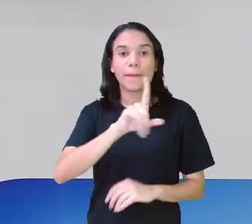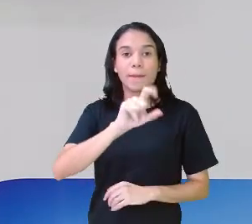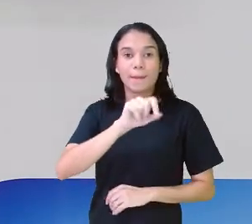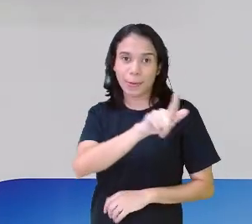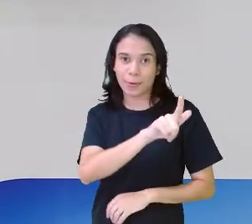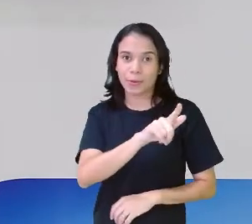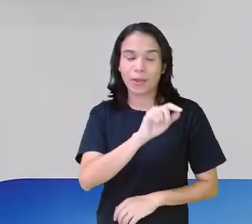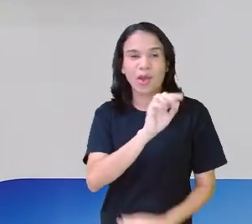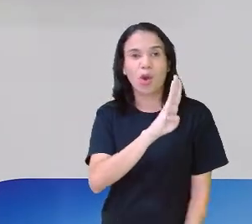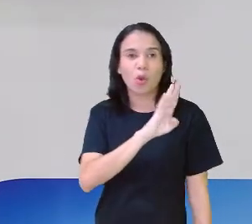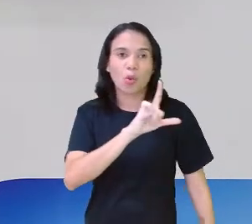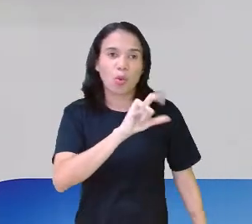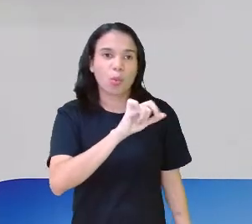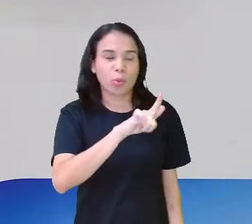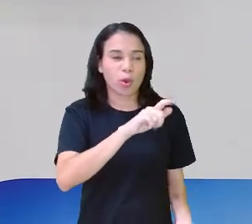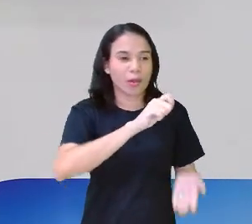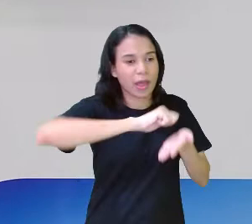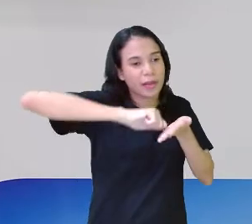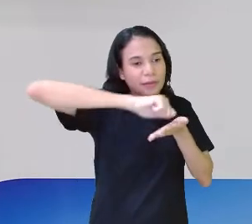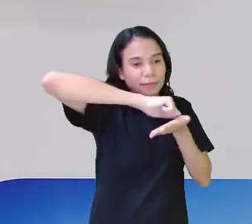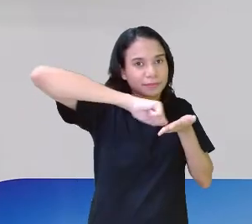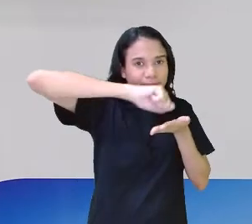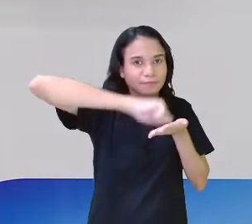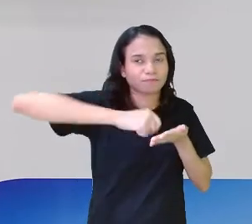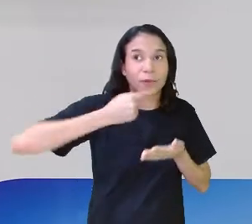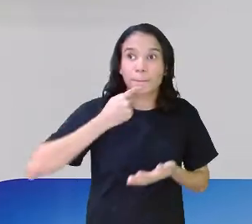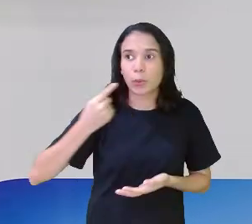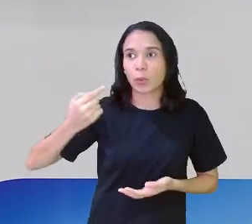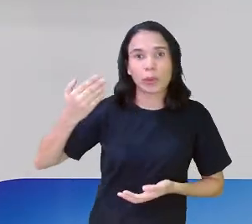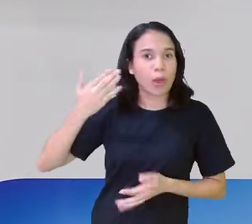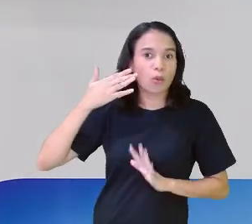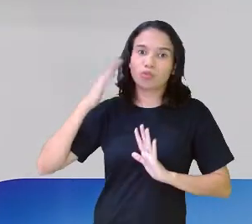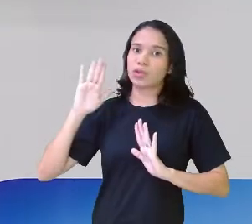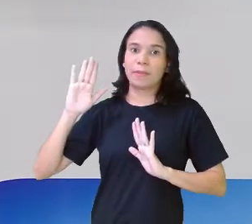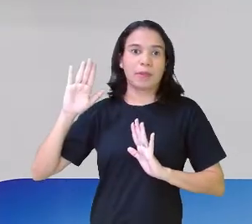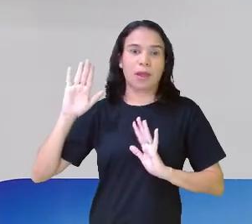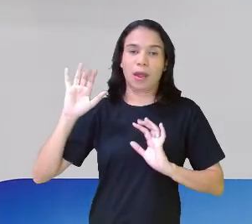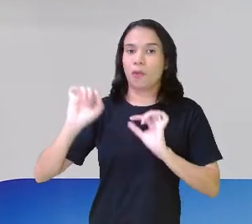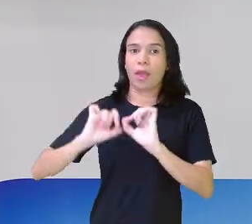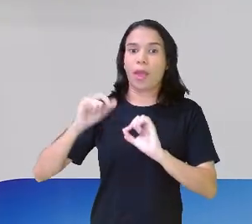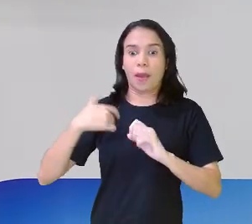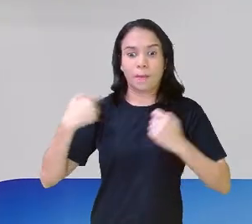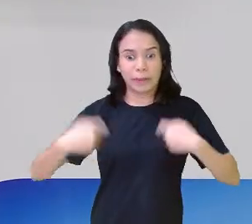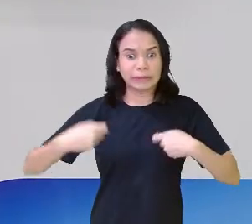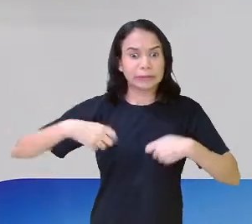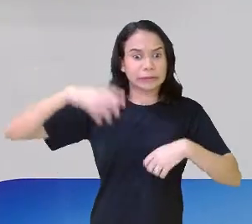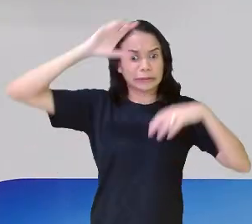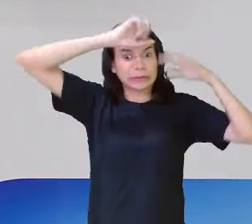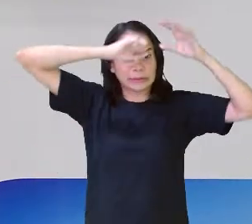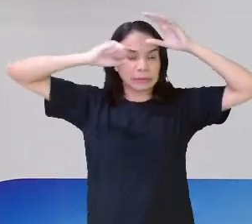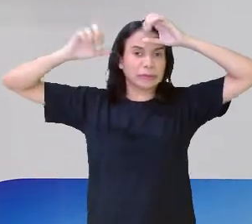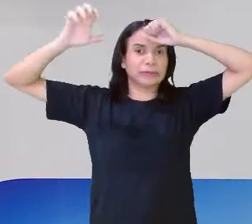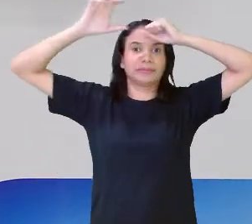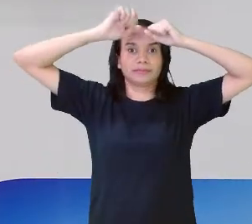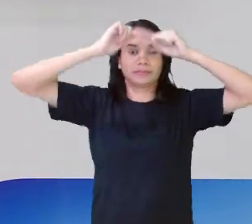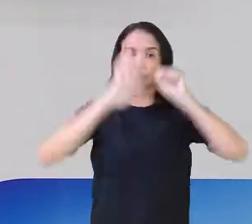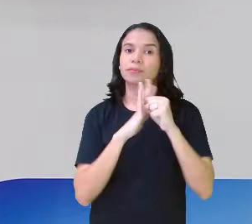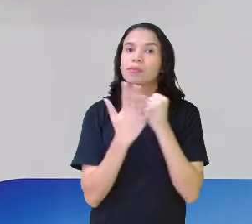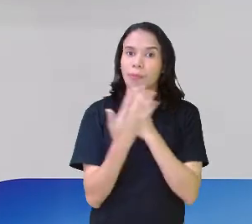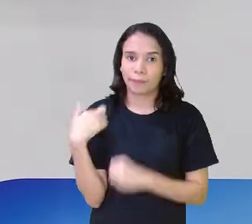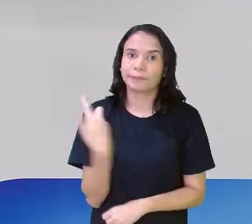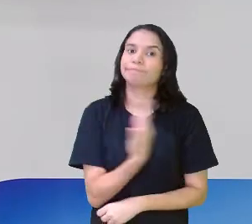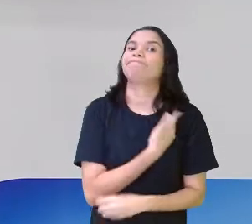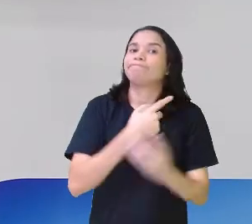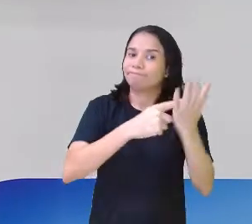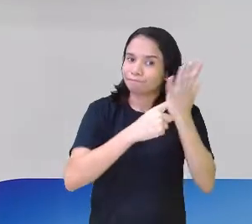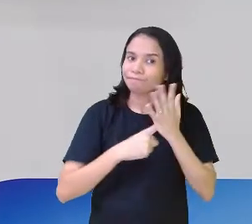coisa escrita, não é? Deixa eu falar pra vocês. Há pouco tempo, até eu não sabia nem o que era um vlog. Precisei me atualizar bastante. E essa pandemia ajudou a gente nisso, não